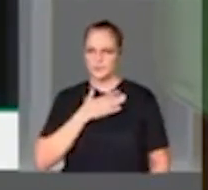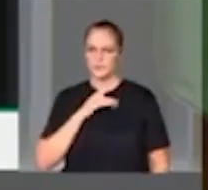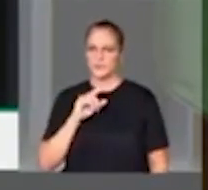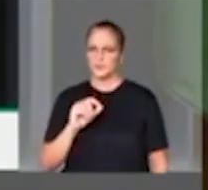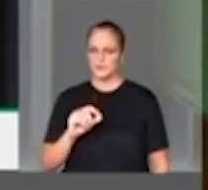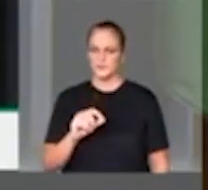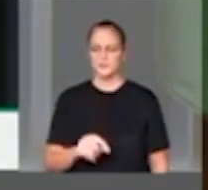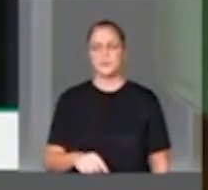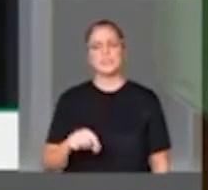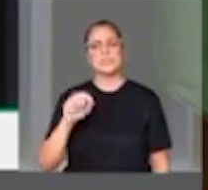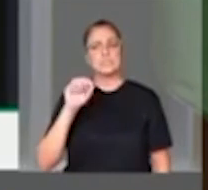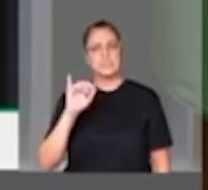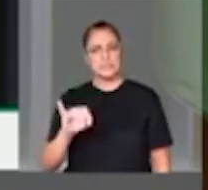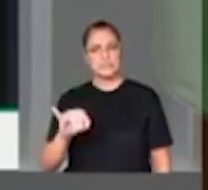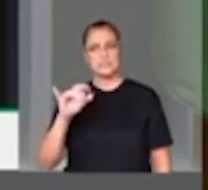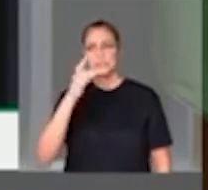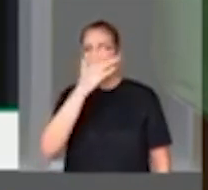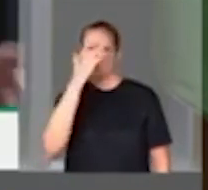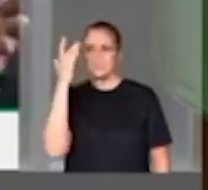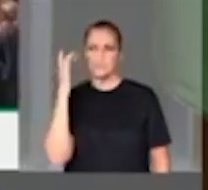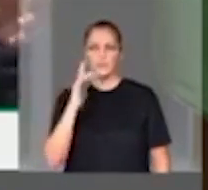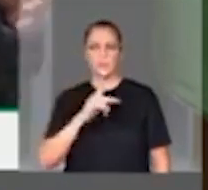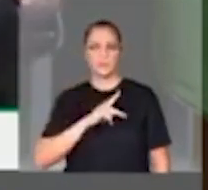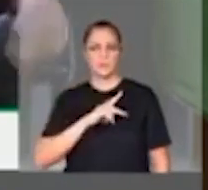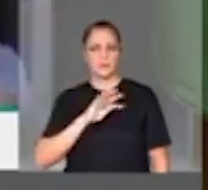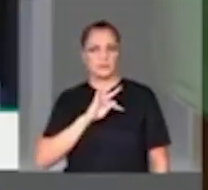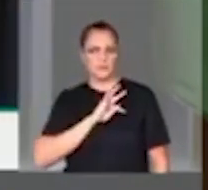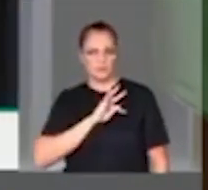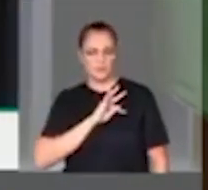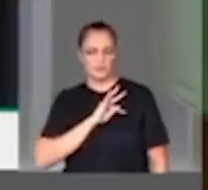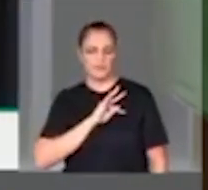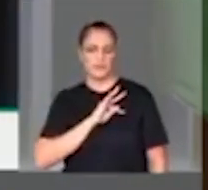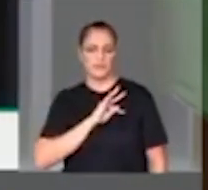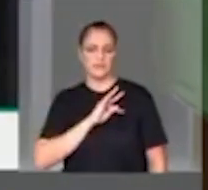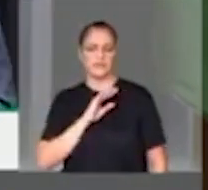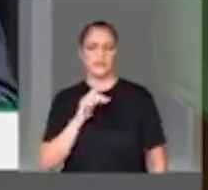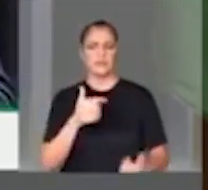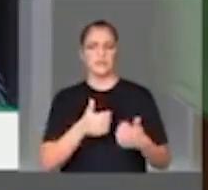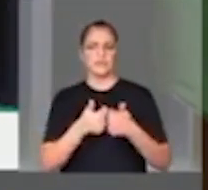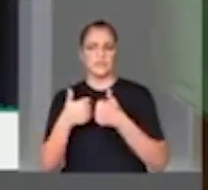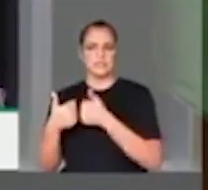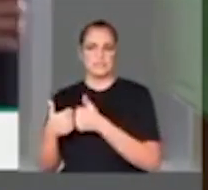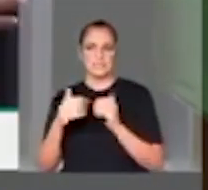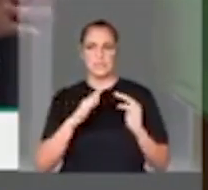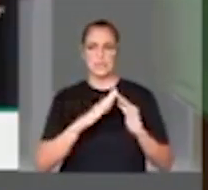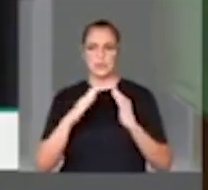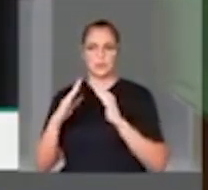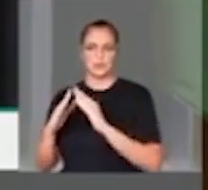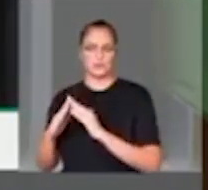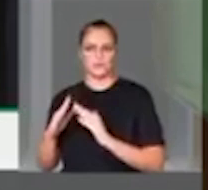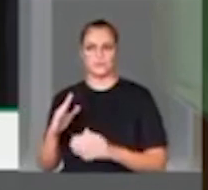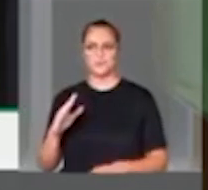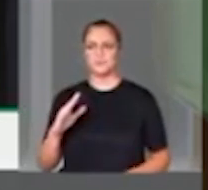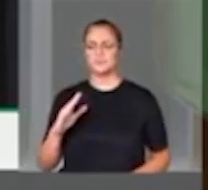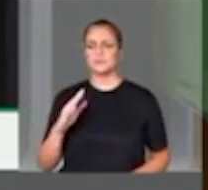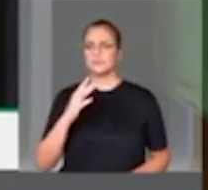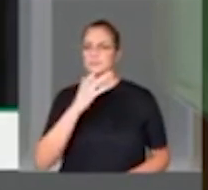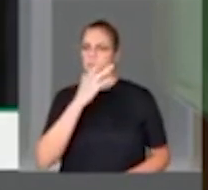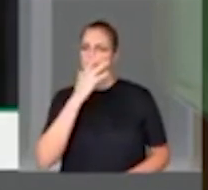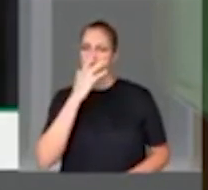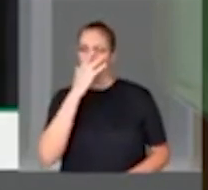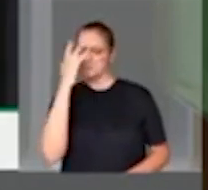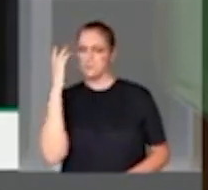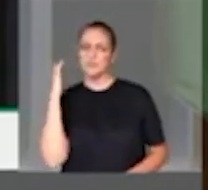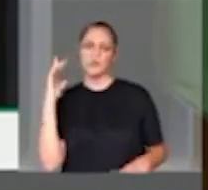alguém do PT o vizinho, se fosse alguém do PT tirando foto com aquelas pessoas que mataram Marielle.